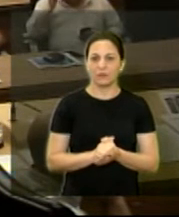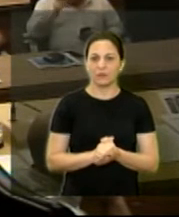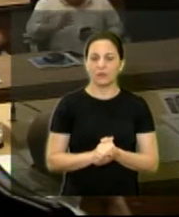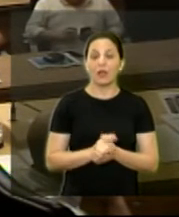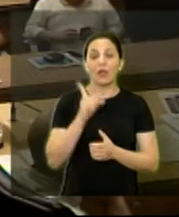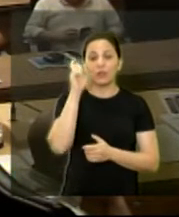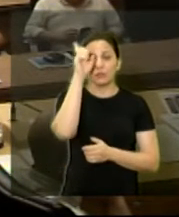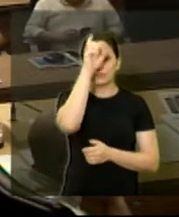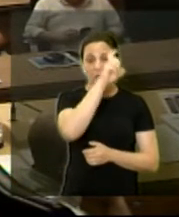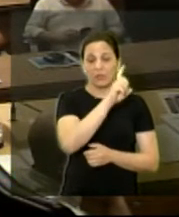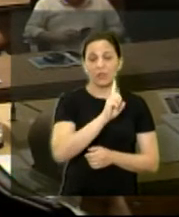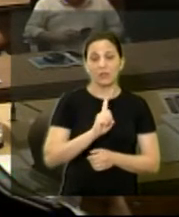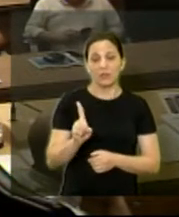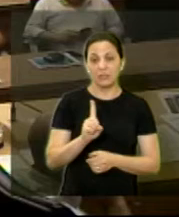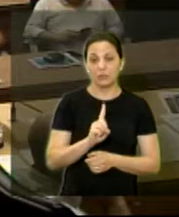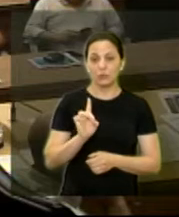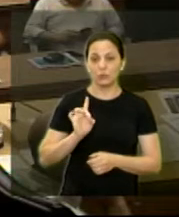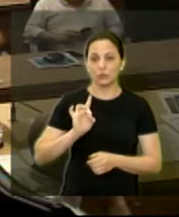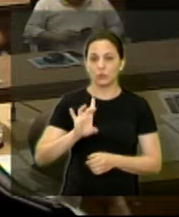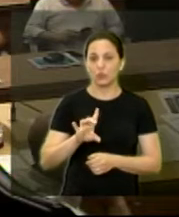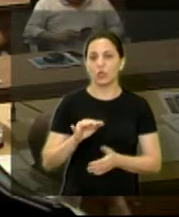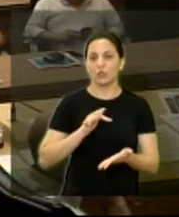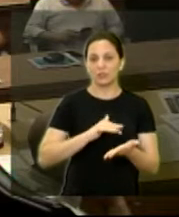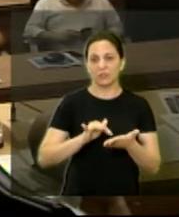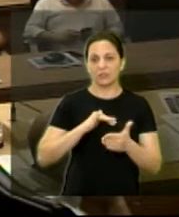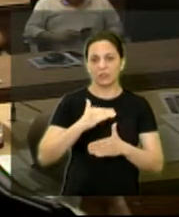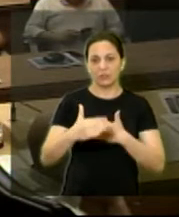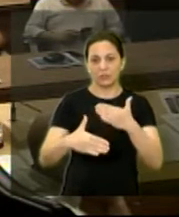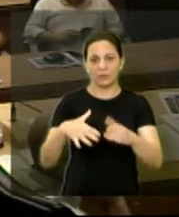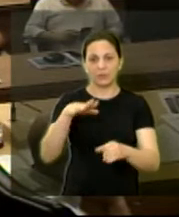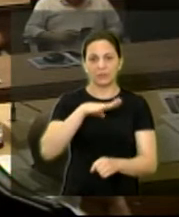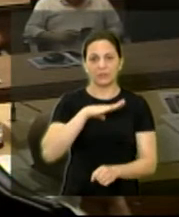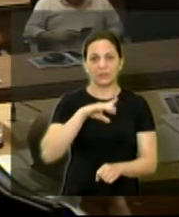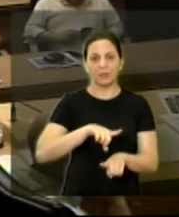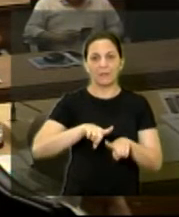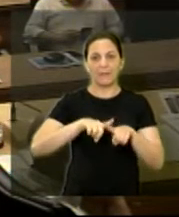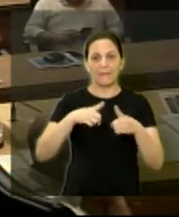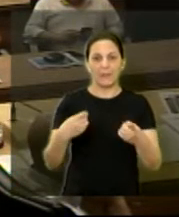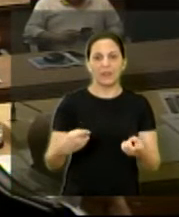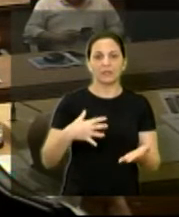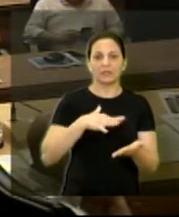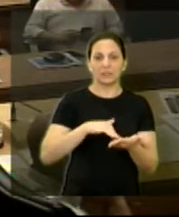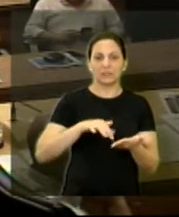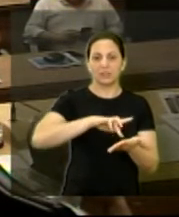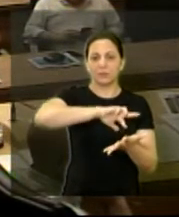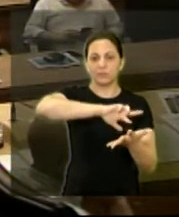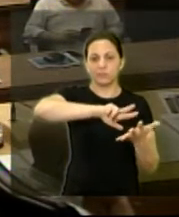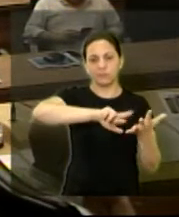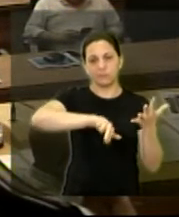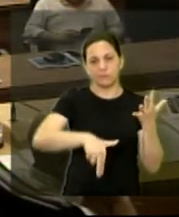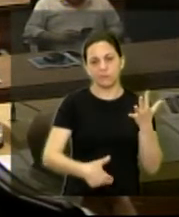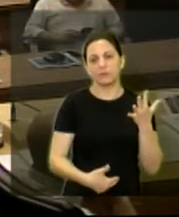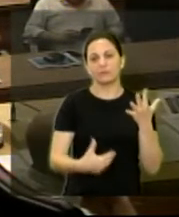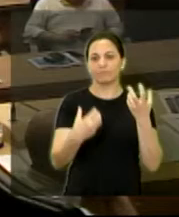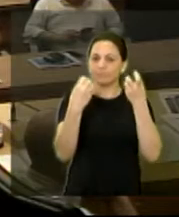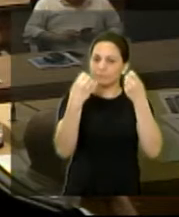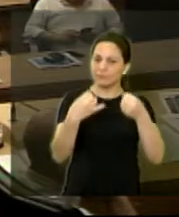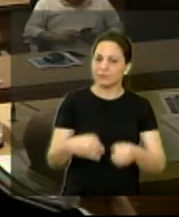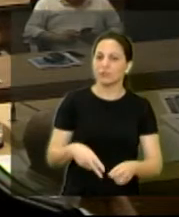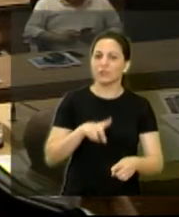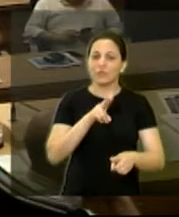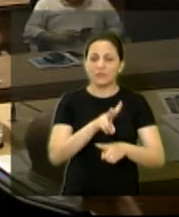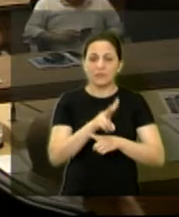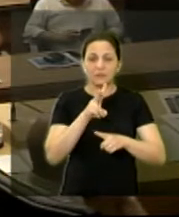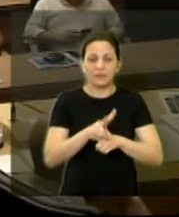só na secretaria do movimento urbano mas e outras secretarias também relatando a dificuldade de fiscalizar de